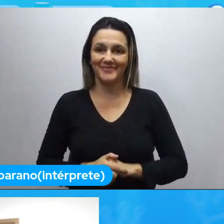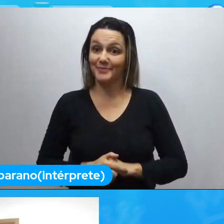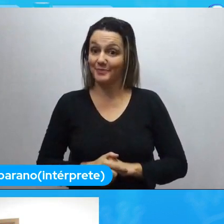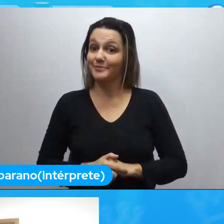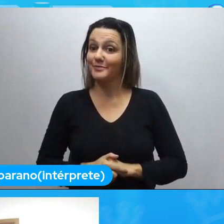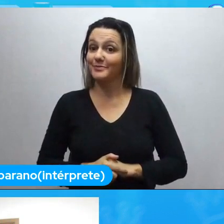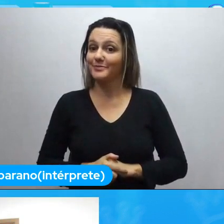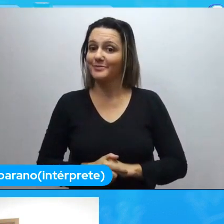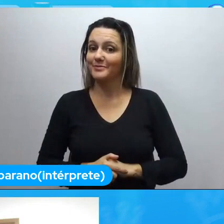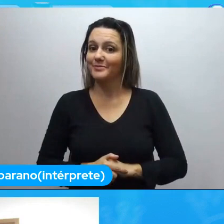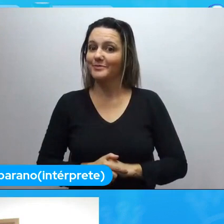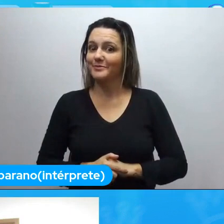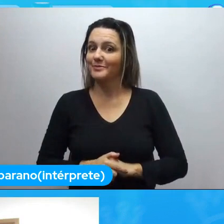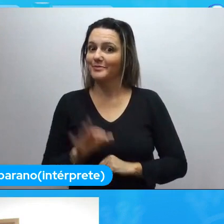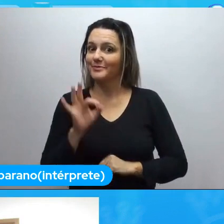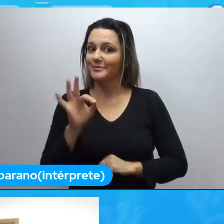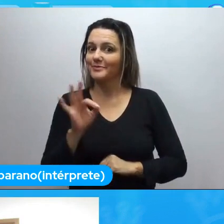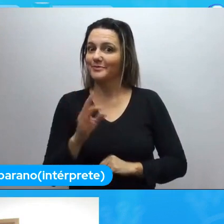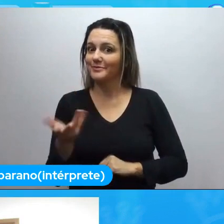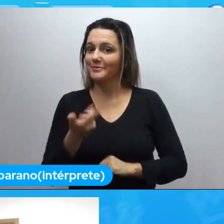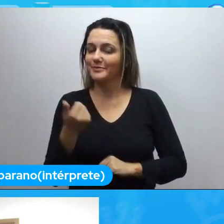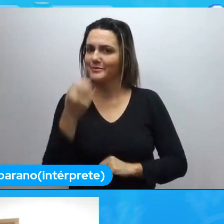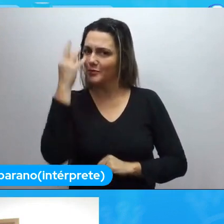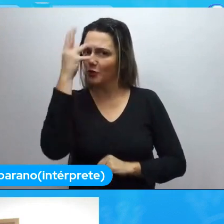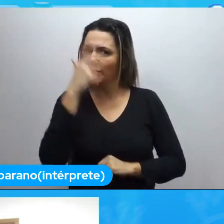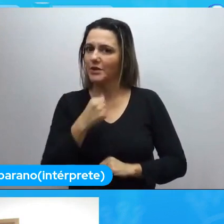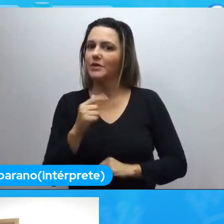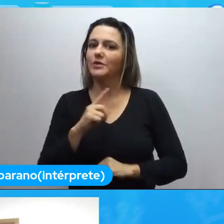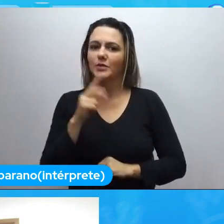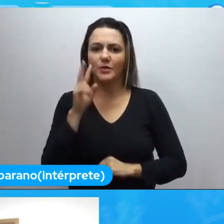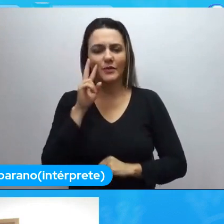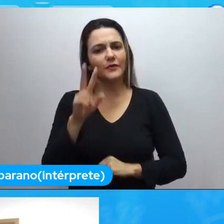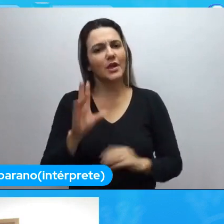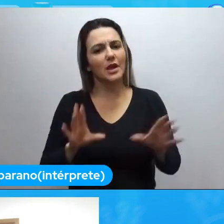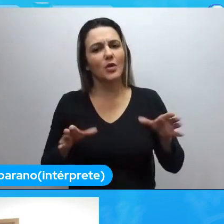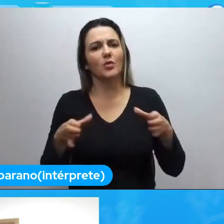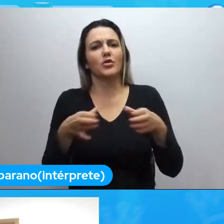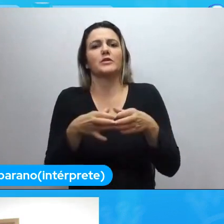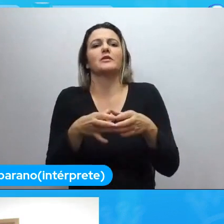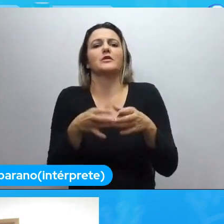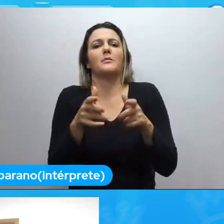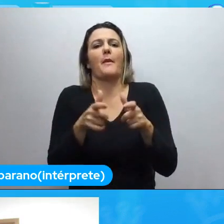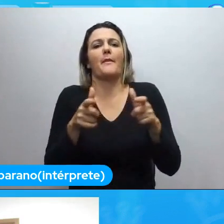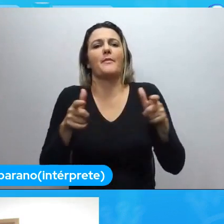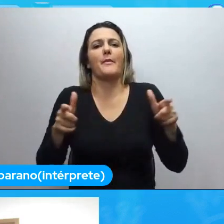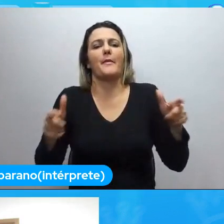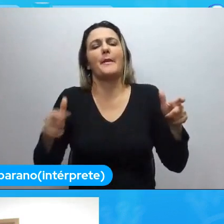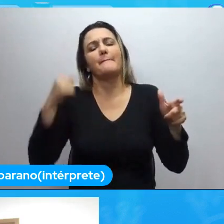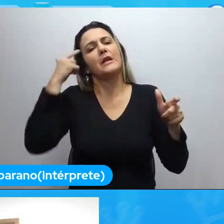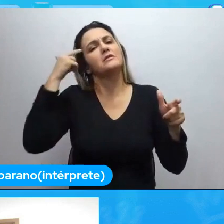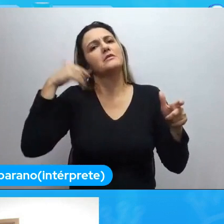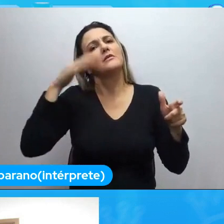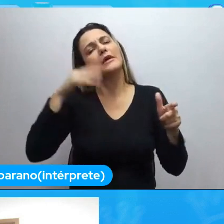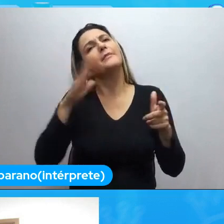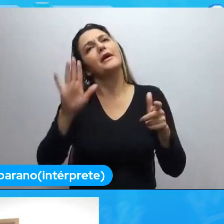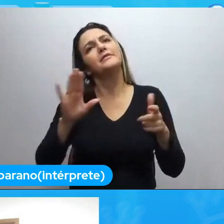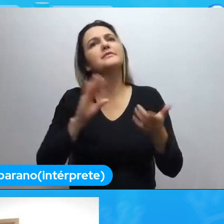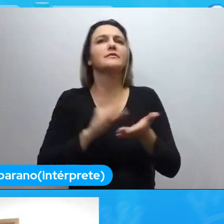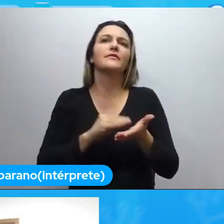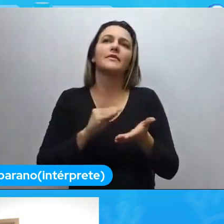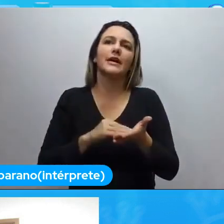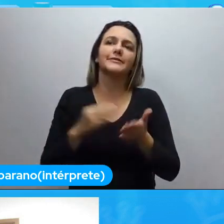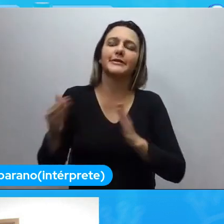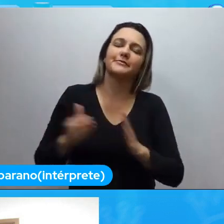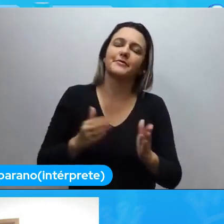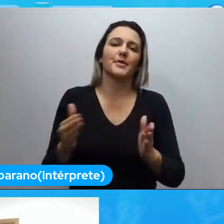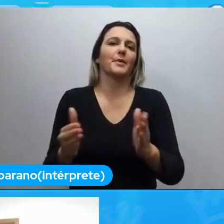Correta. É massa. Eu achei... É muito bonito ver a comunidade crescendo, né? E pensando mais nisso, mas ainda falta um bom caminho para